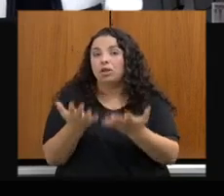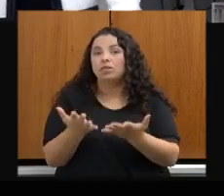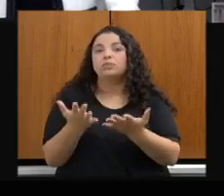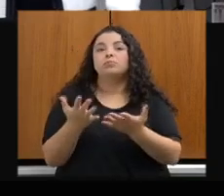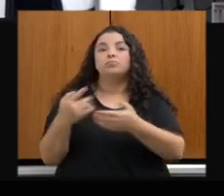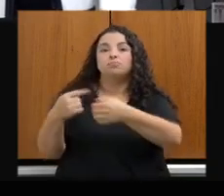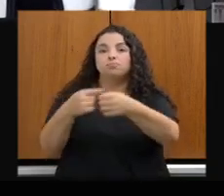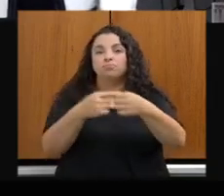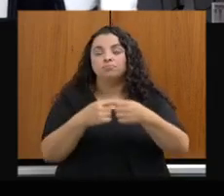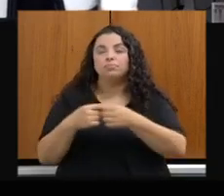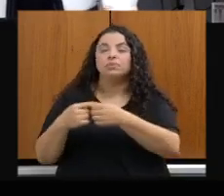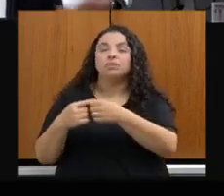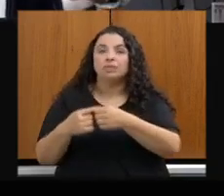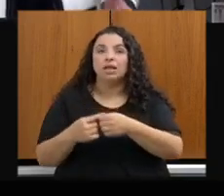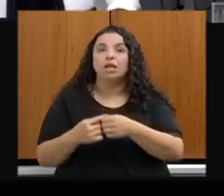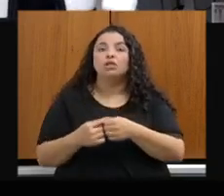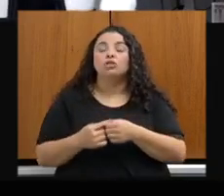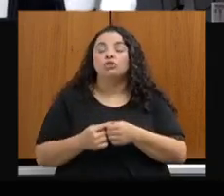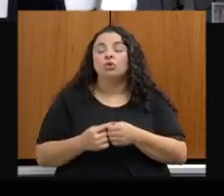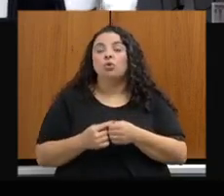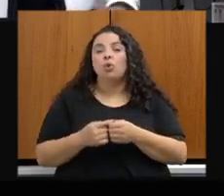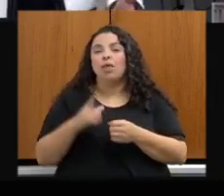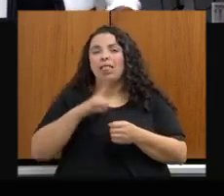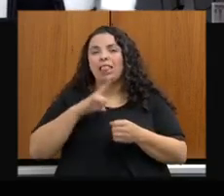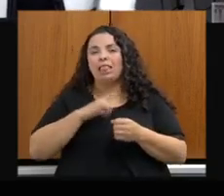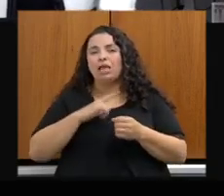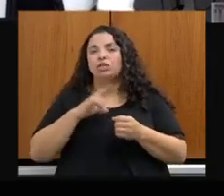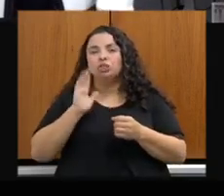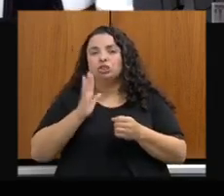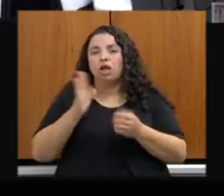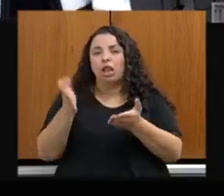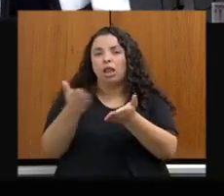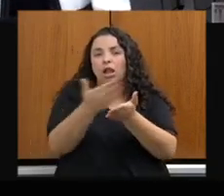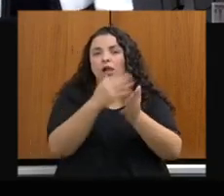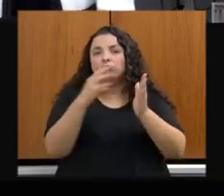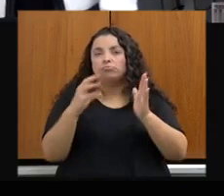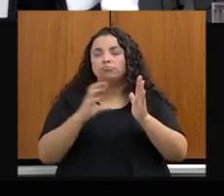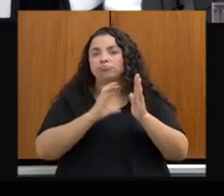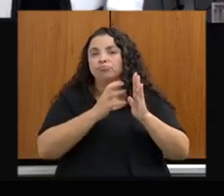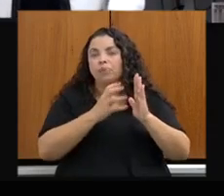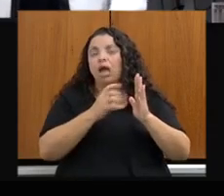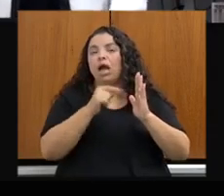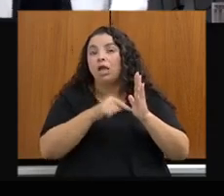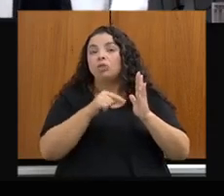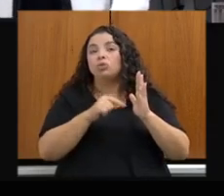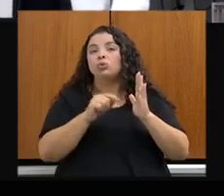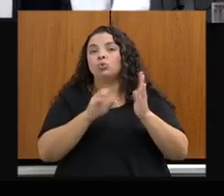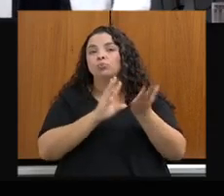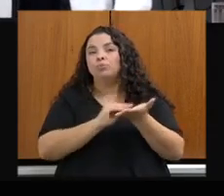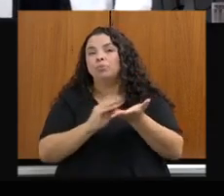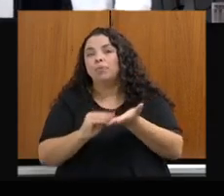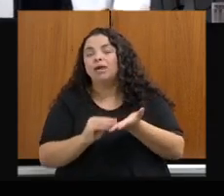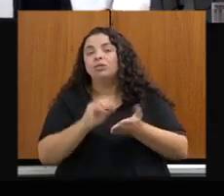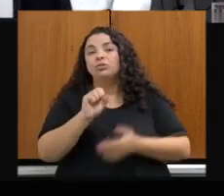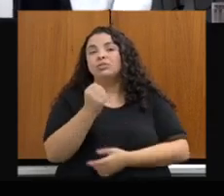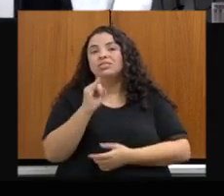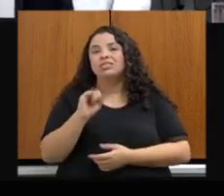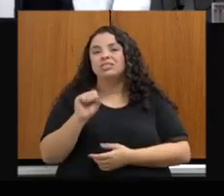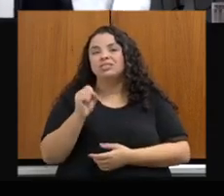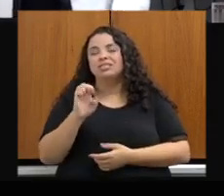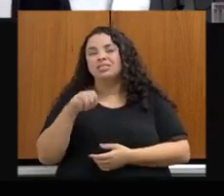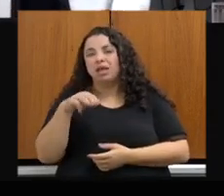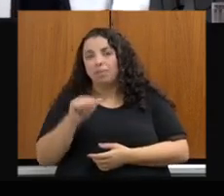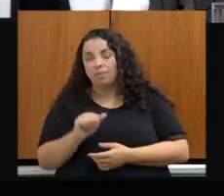base de dados do SISEMA, de informação de uso do solo, índice de qualidade de água, vazão disponível,